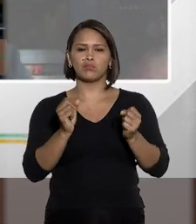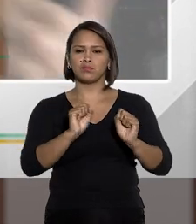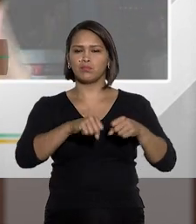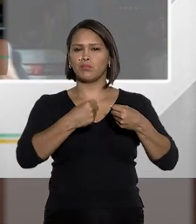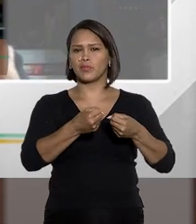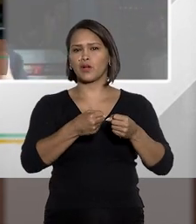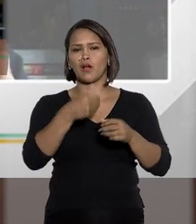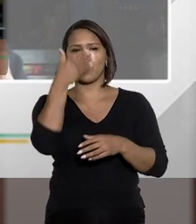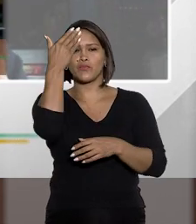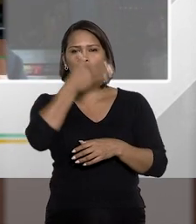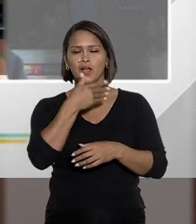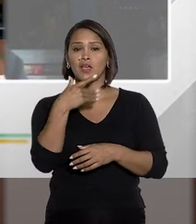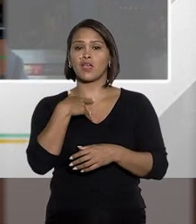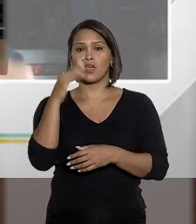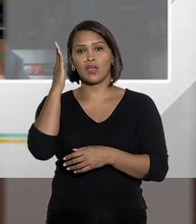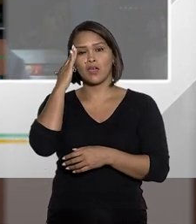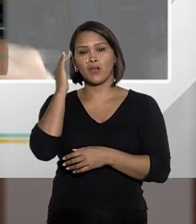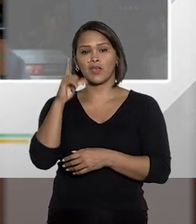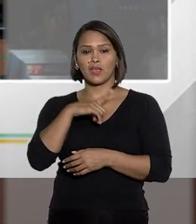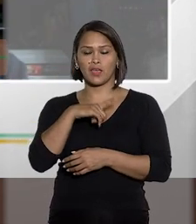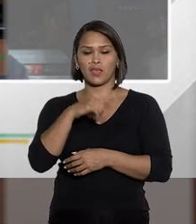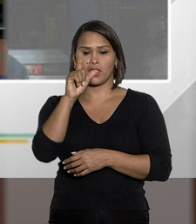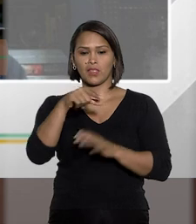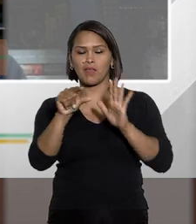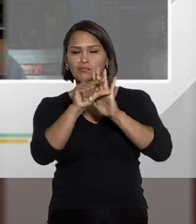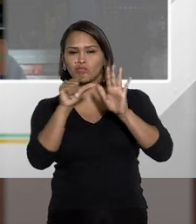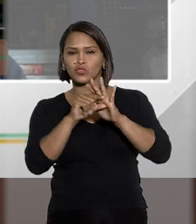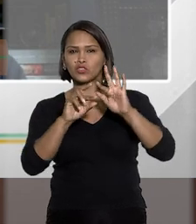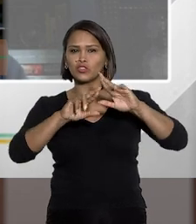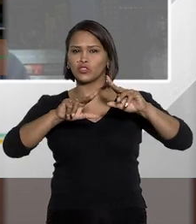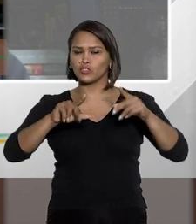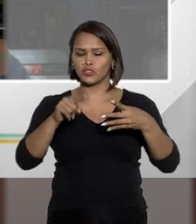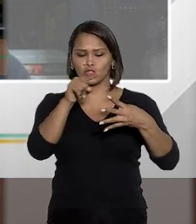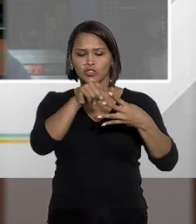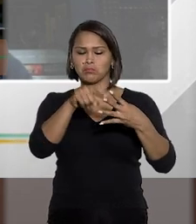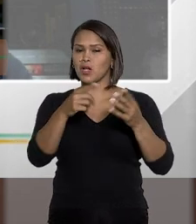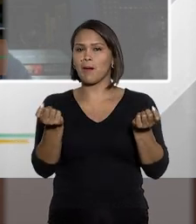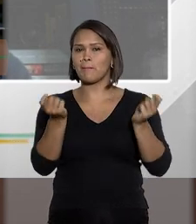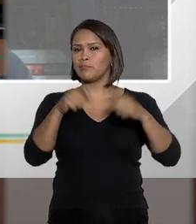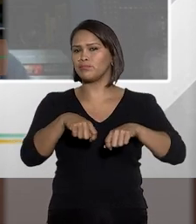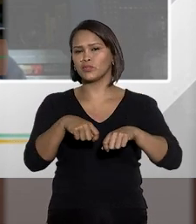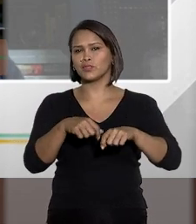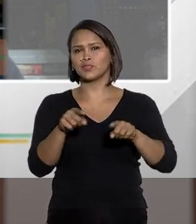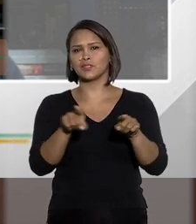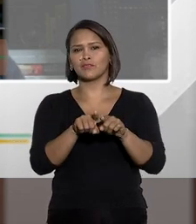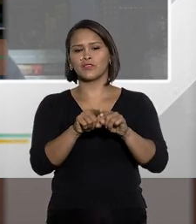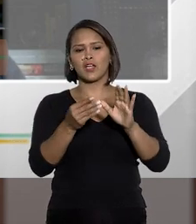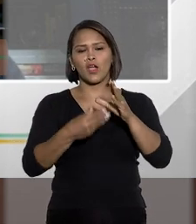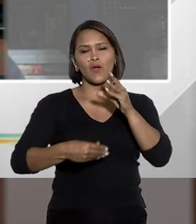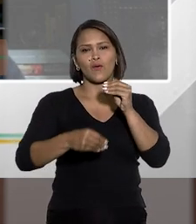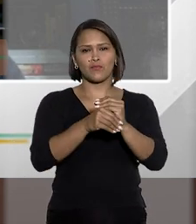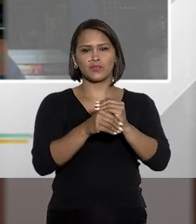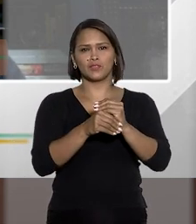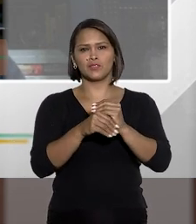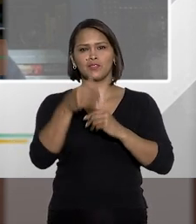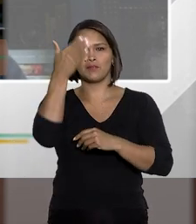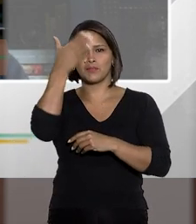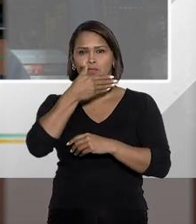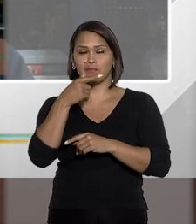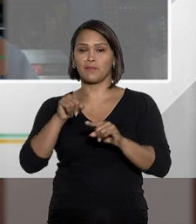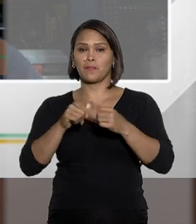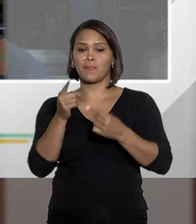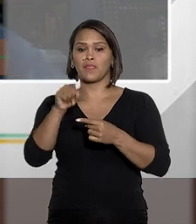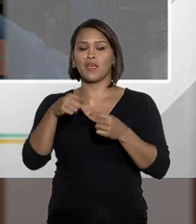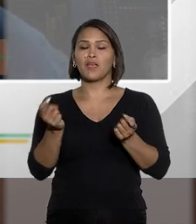autoridade, e eu entendo que aqui temos uma excludente de tipicidade por não permitir a configuração do elemento subjetivo.